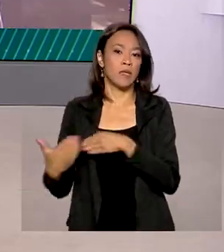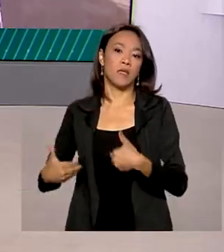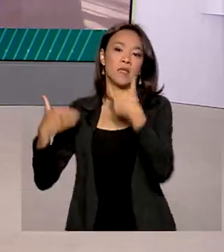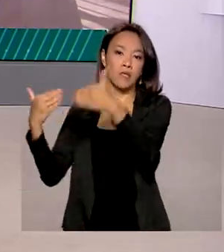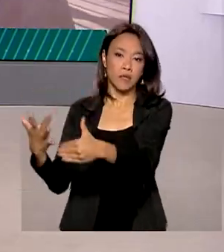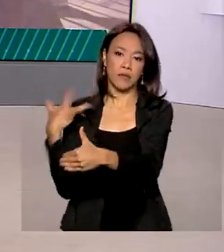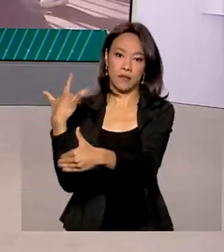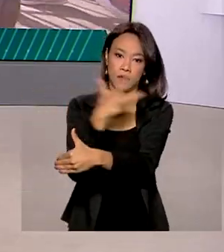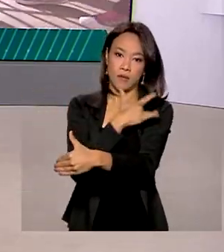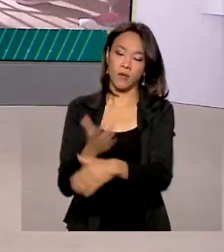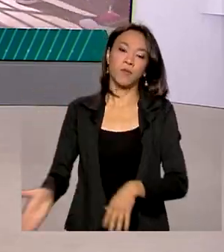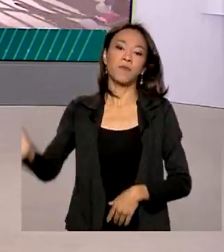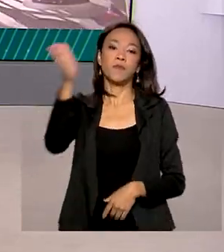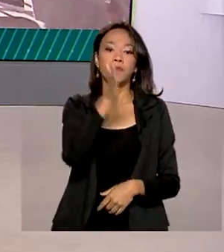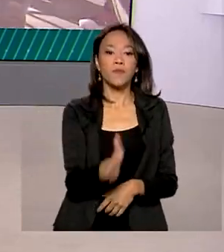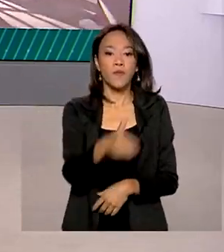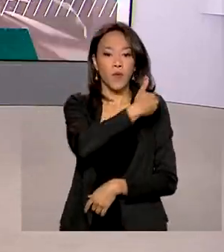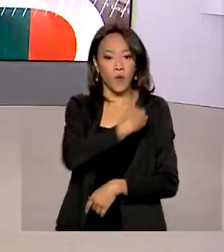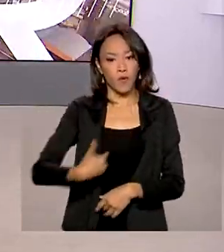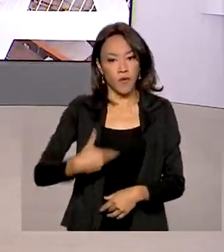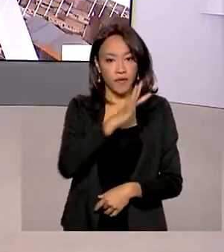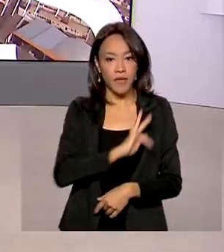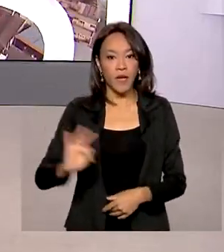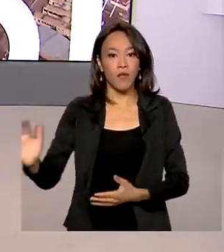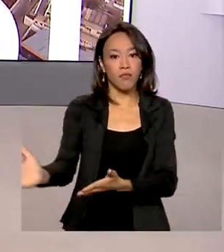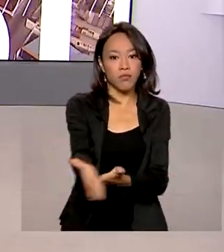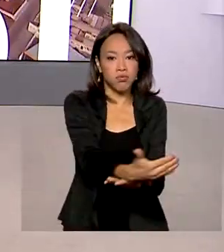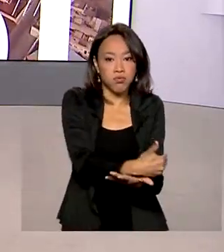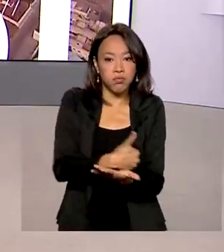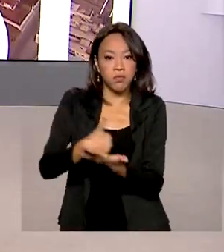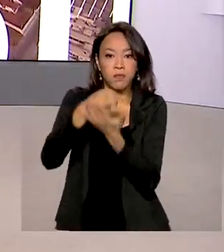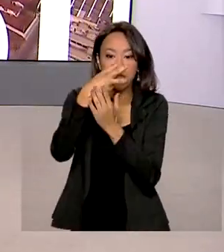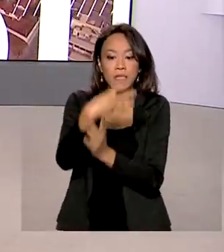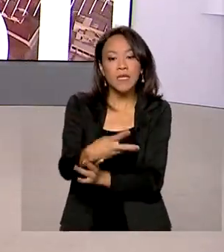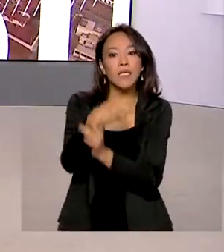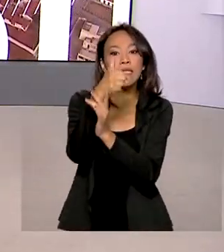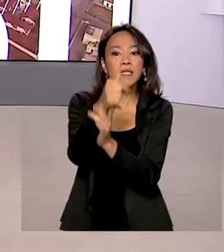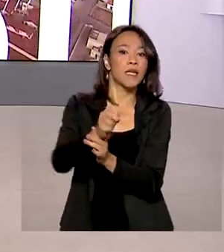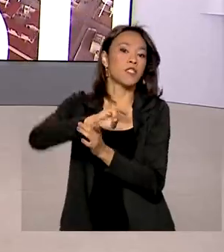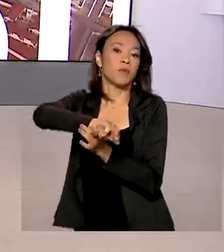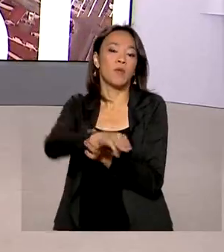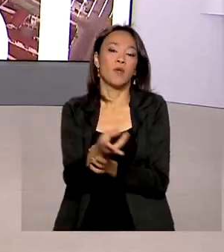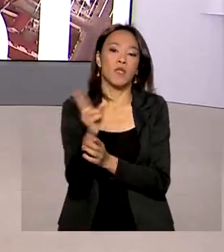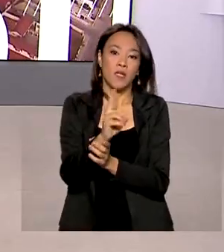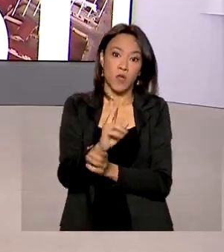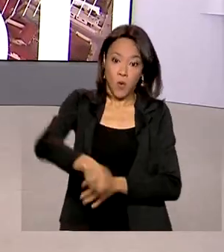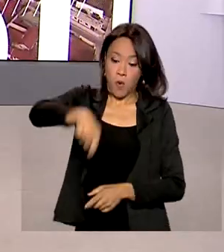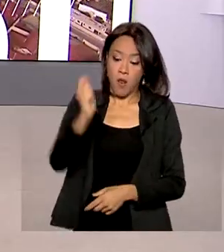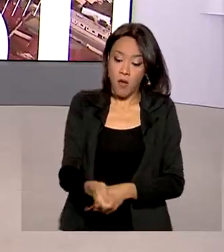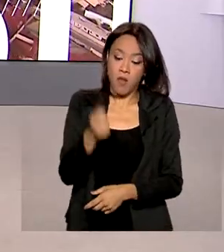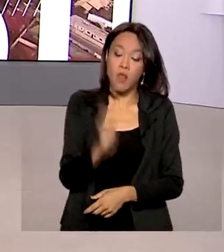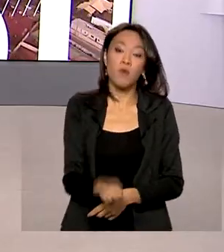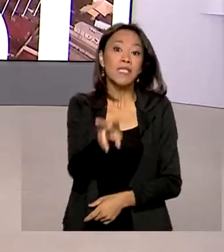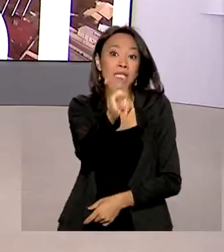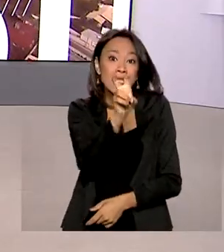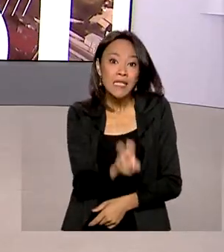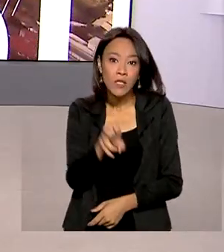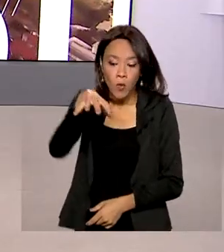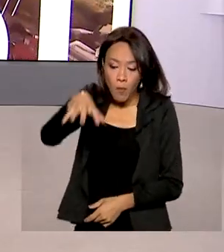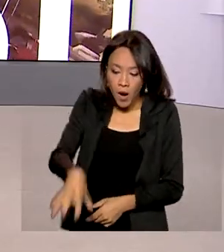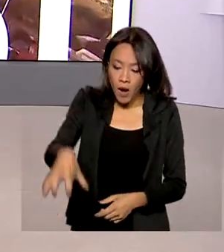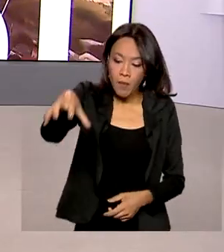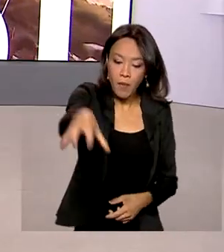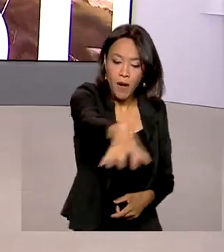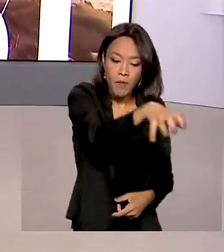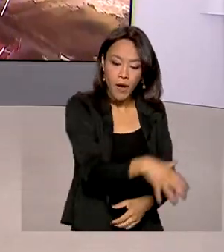O governo federal arrecadou 37 milhões de reais com um leilão de cinco blocos de petróleo na Bacia de Santos.